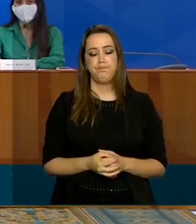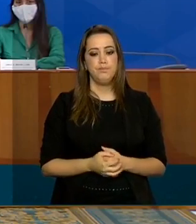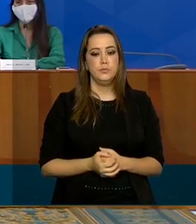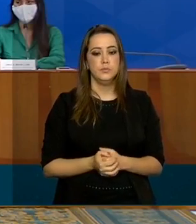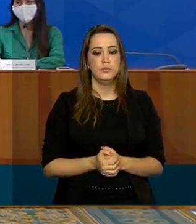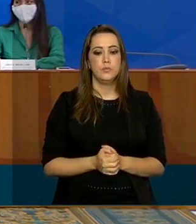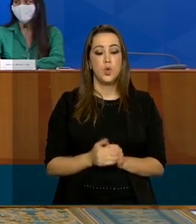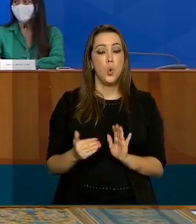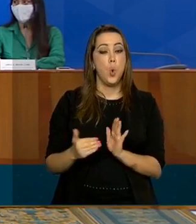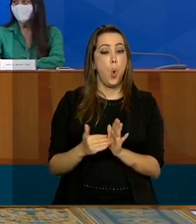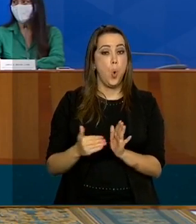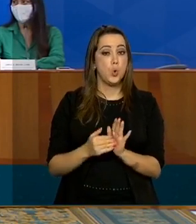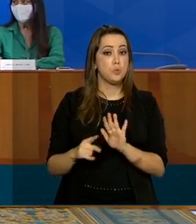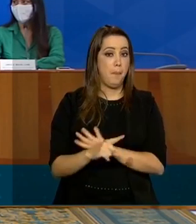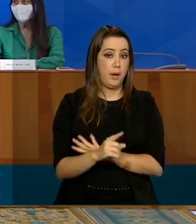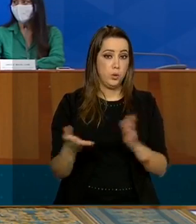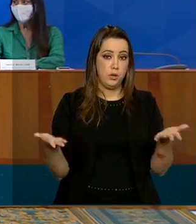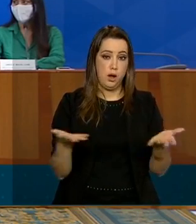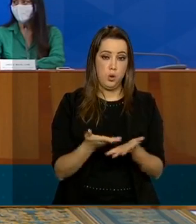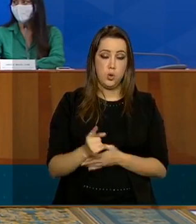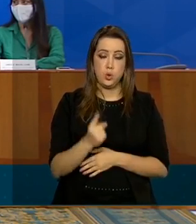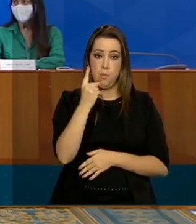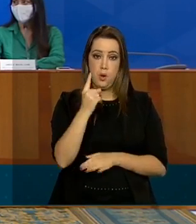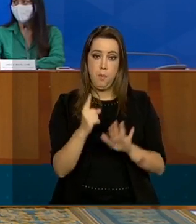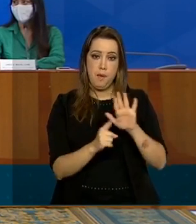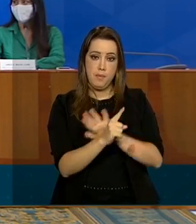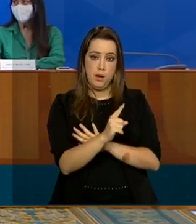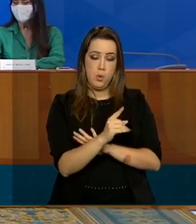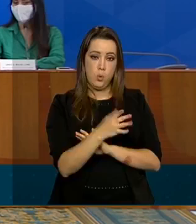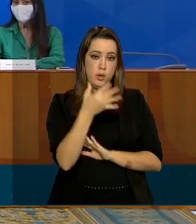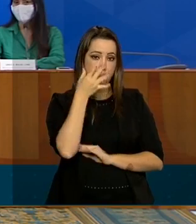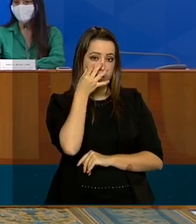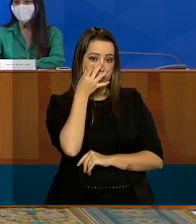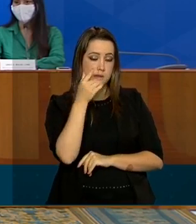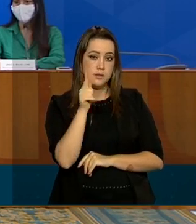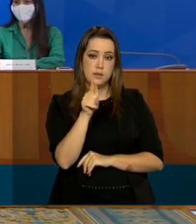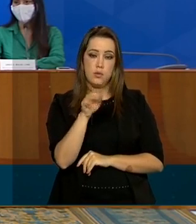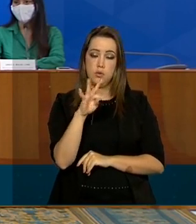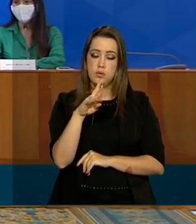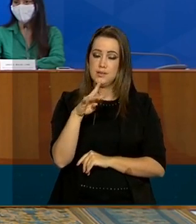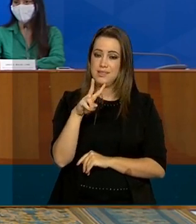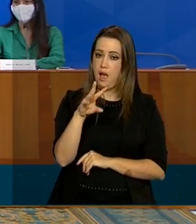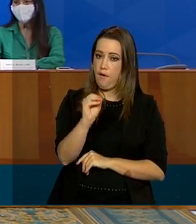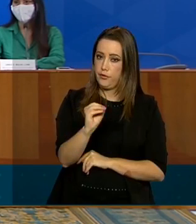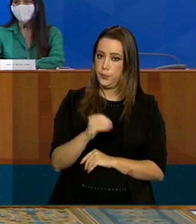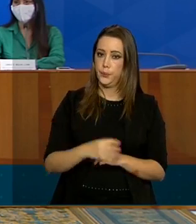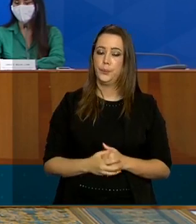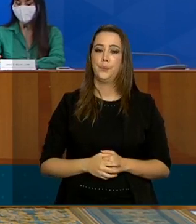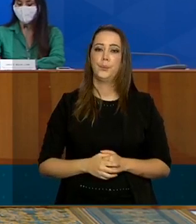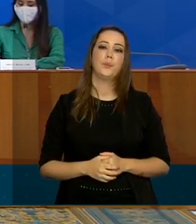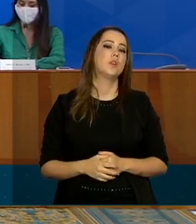a última pergunta agora temos mais uma pergunta presencial é do Gustavo Garcia do G1